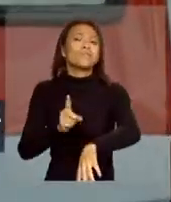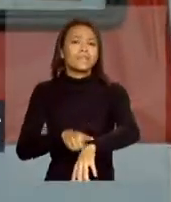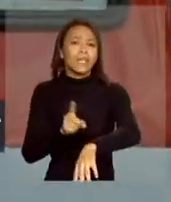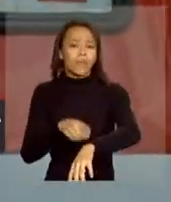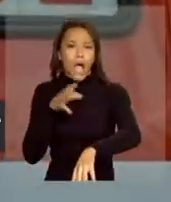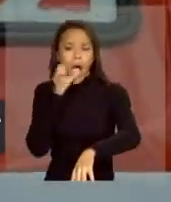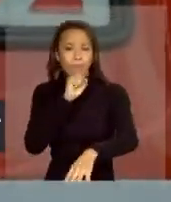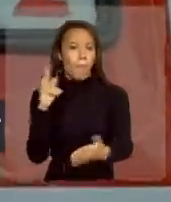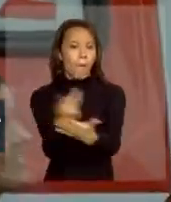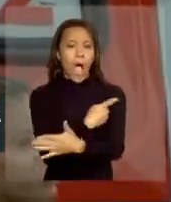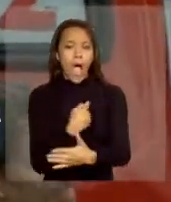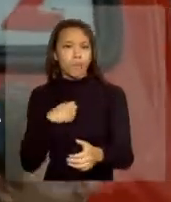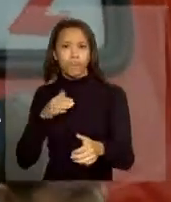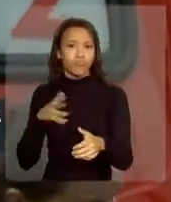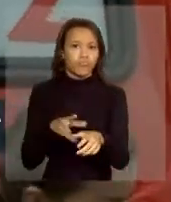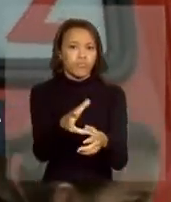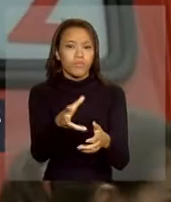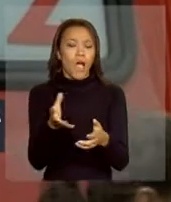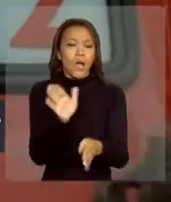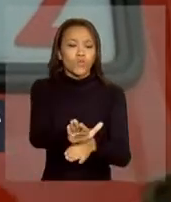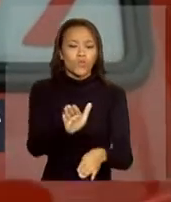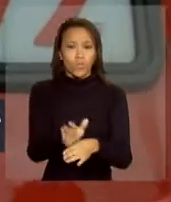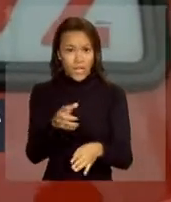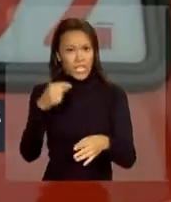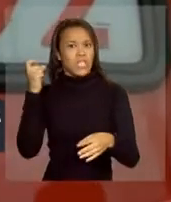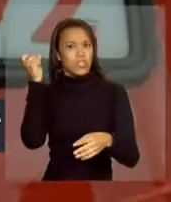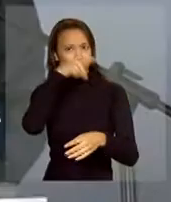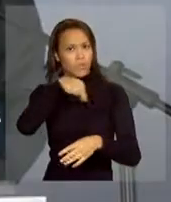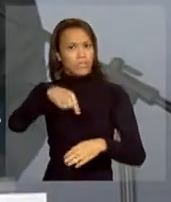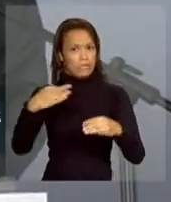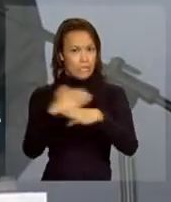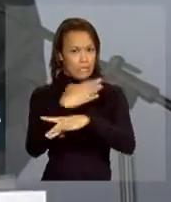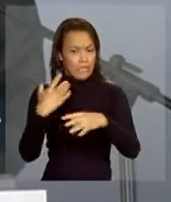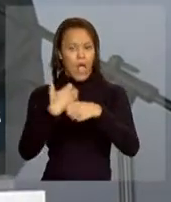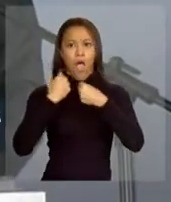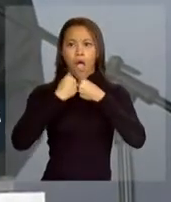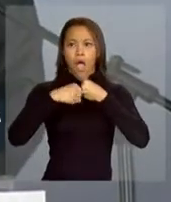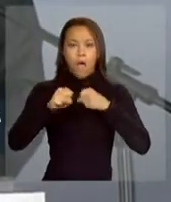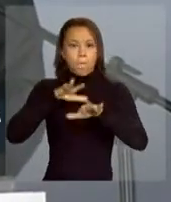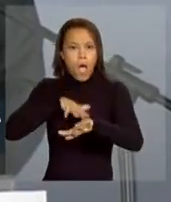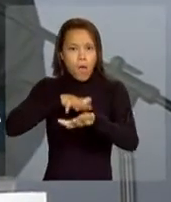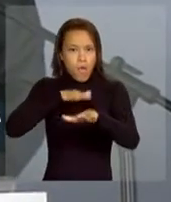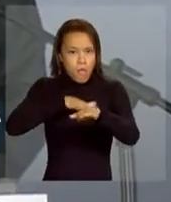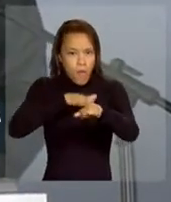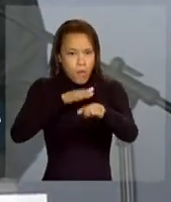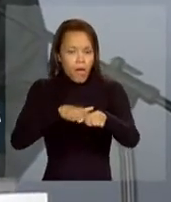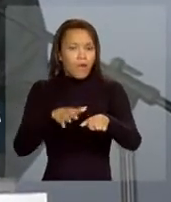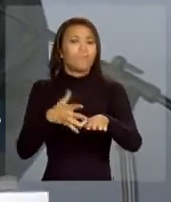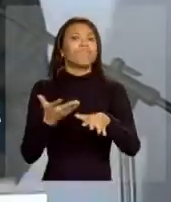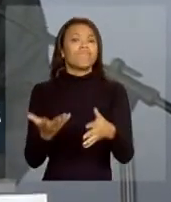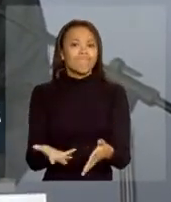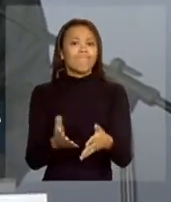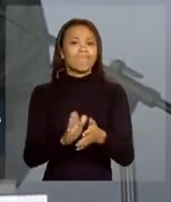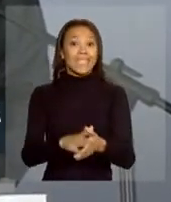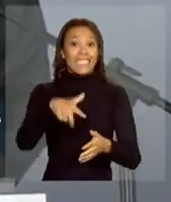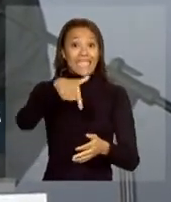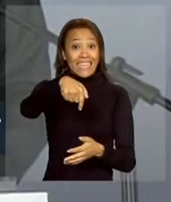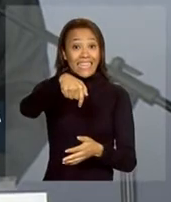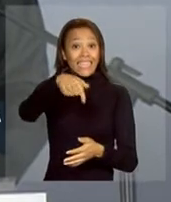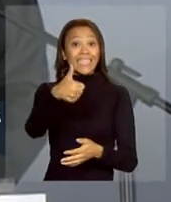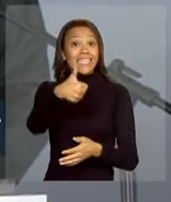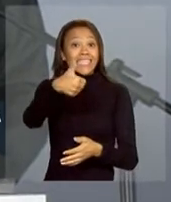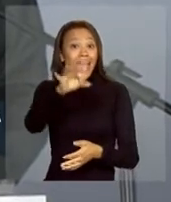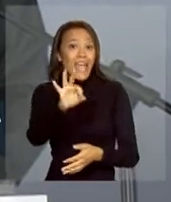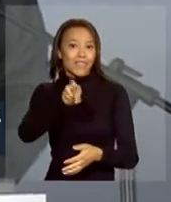numa cidade com a complexidade de São Paulo, com o trânsito de São Paulo, é de apenas 10 minutos.